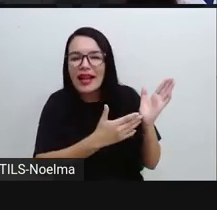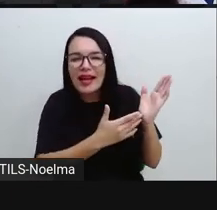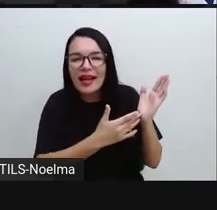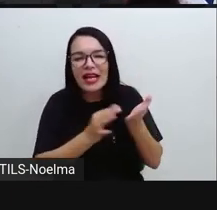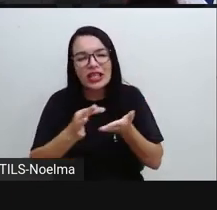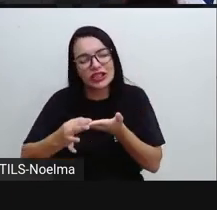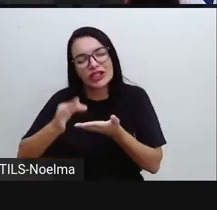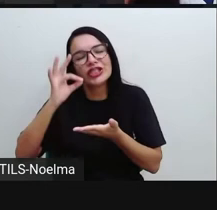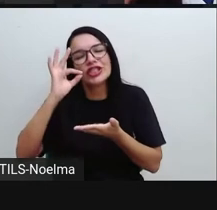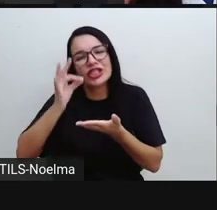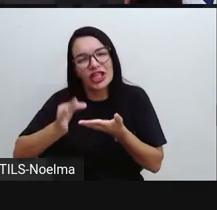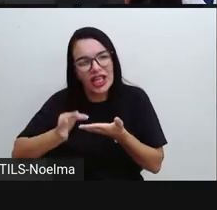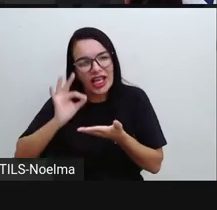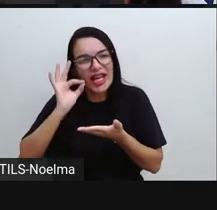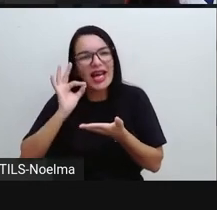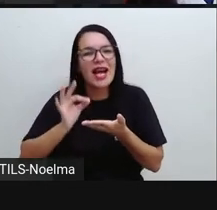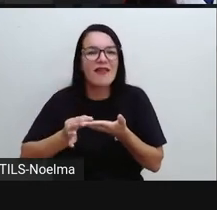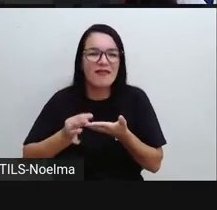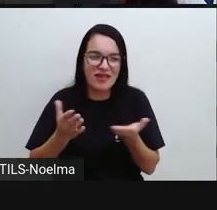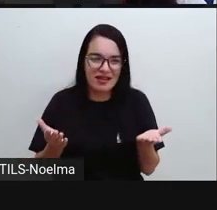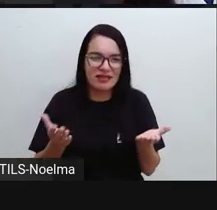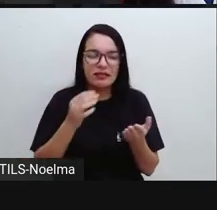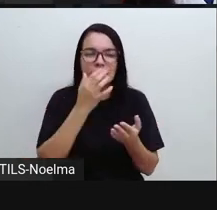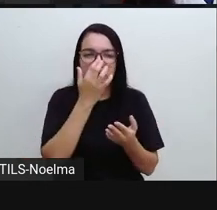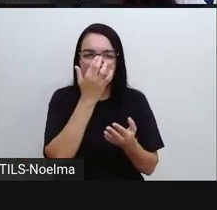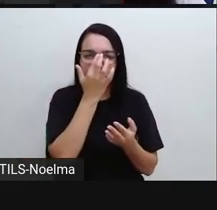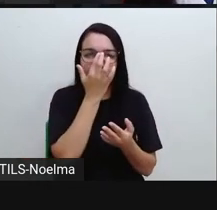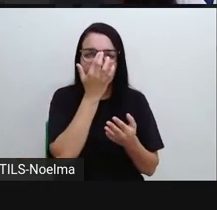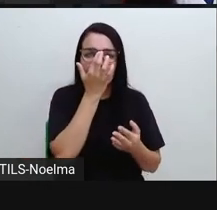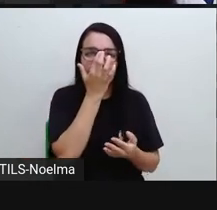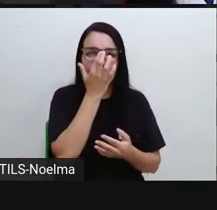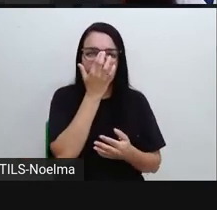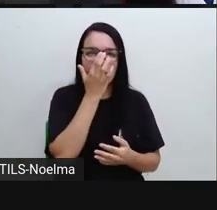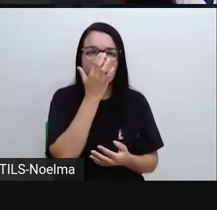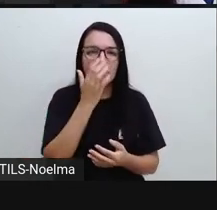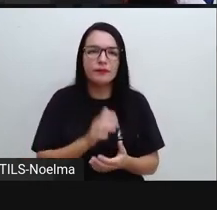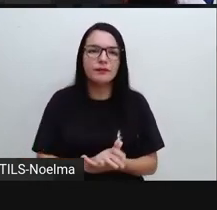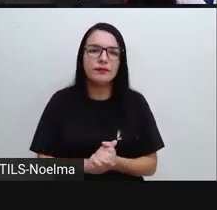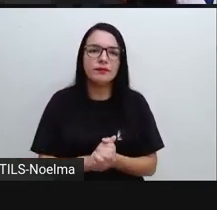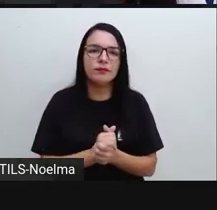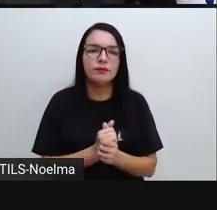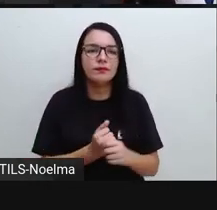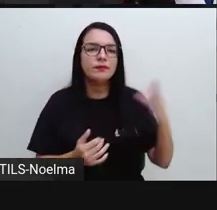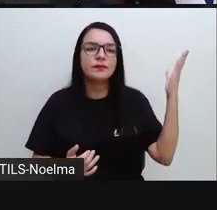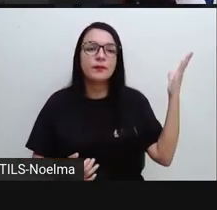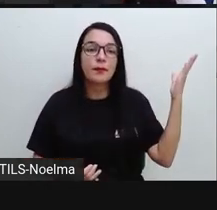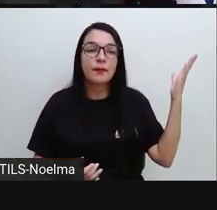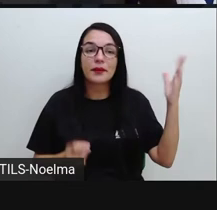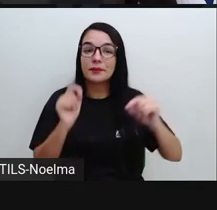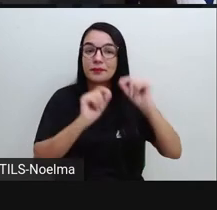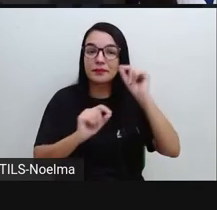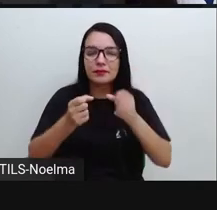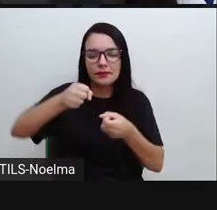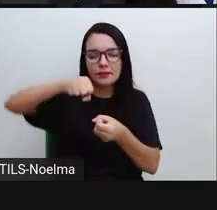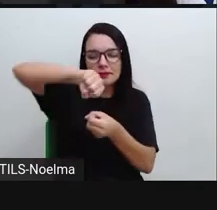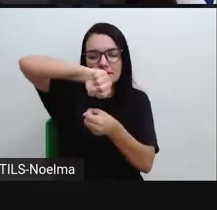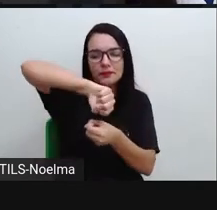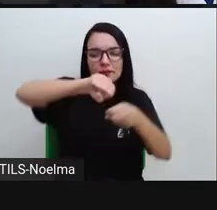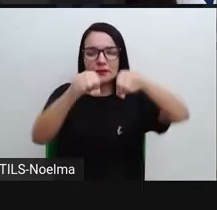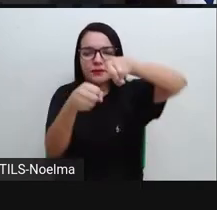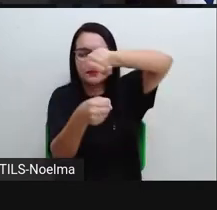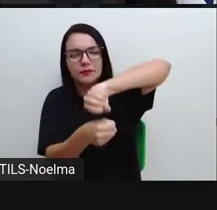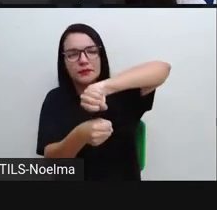quê? De uma xícara de café, né? Com café aí, neste caso. Ampulheta da vida.